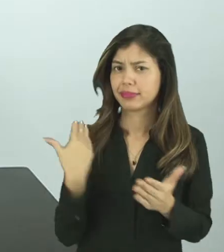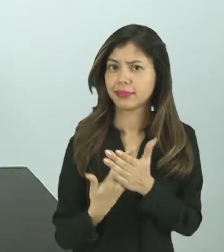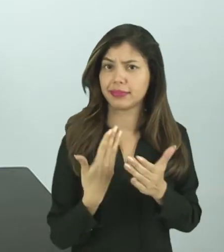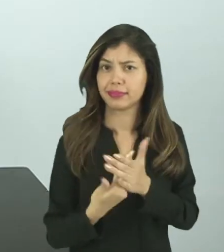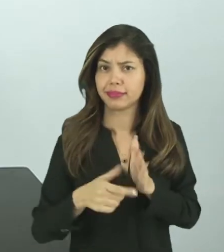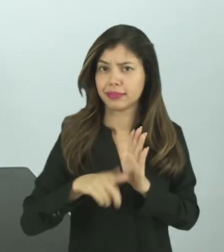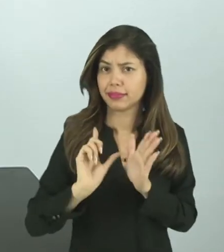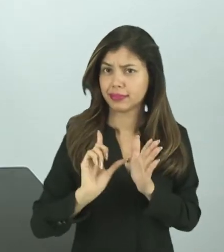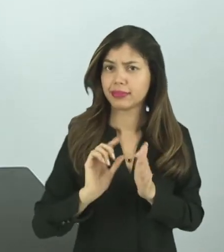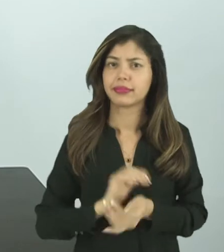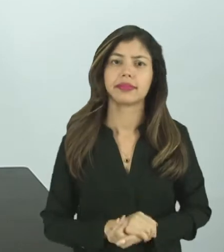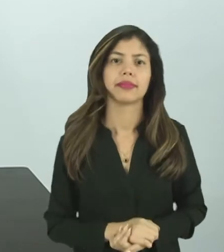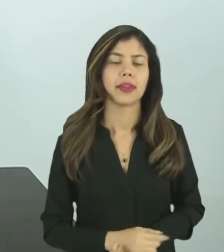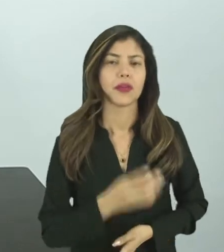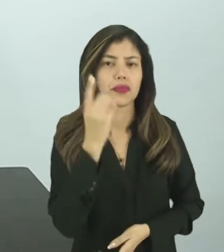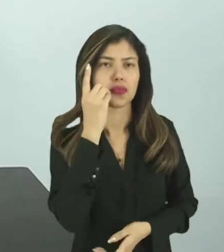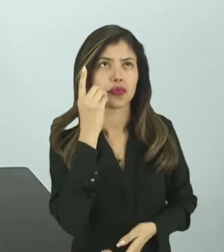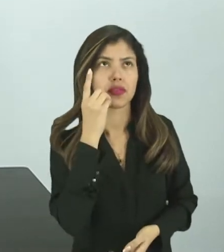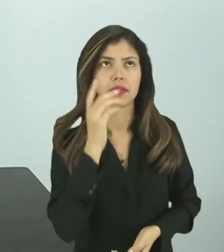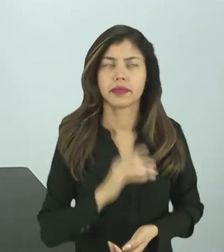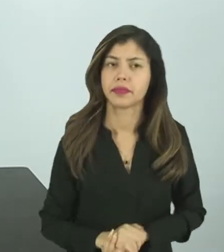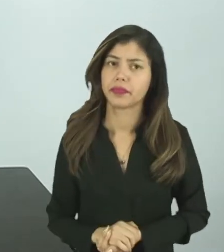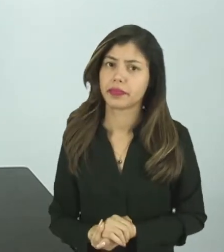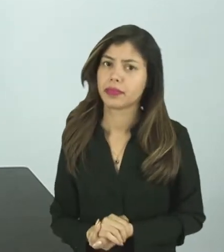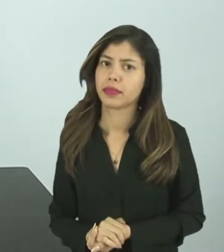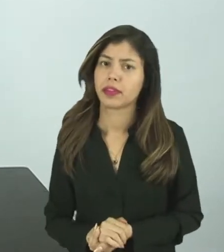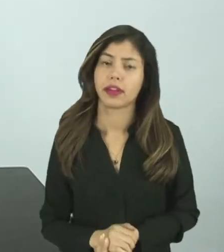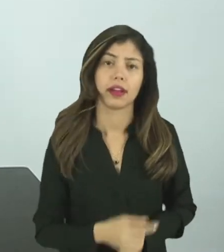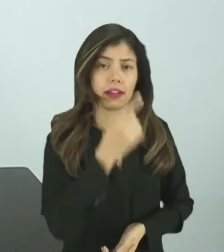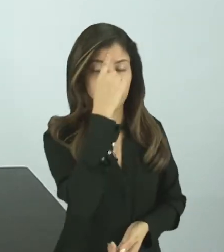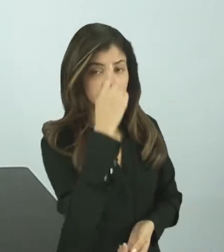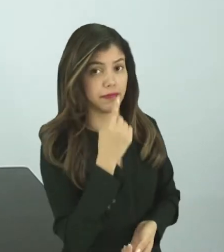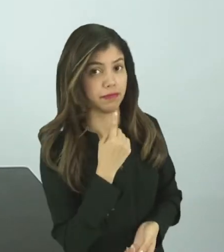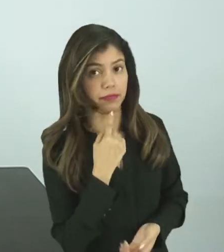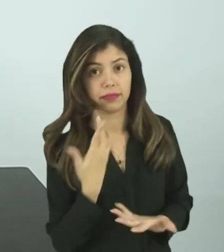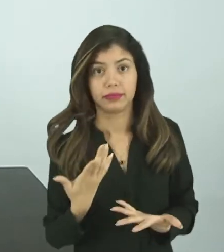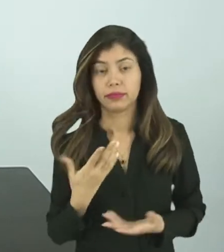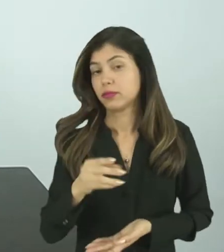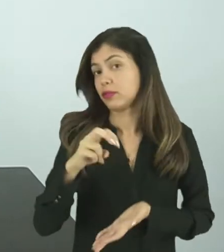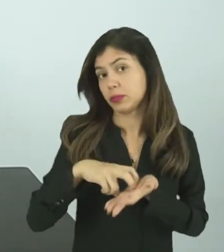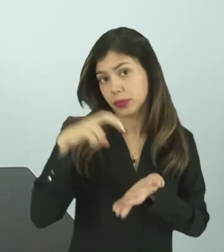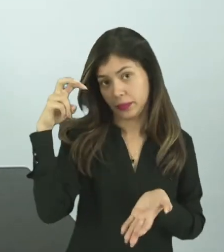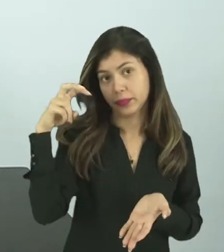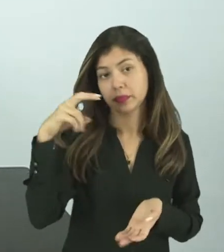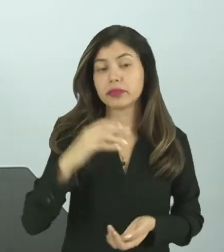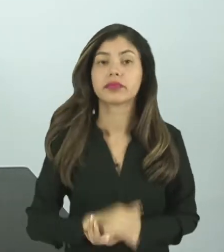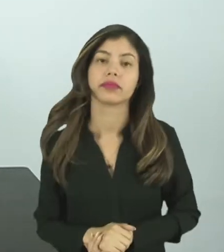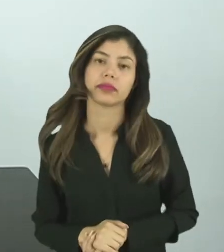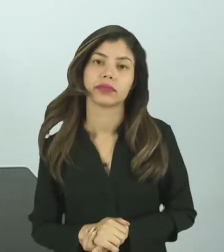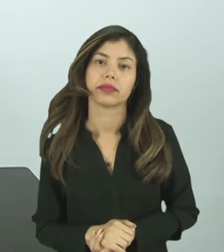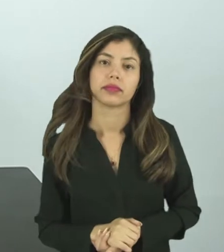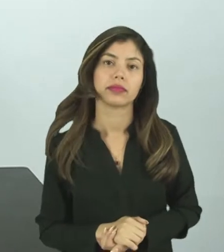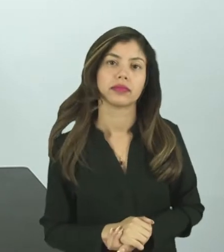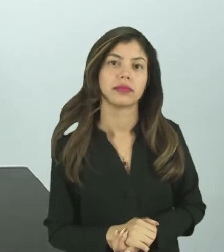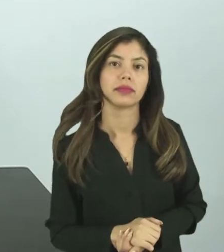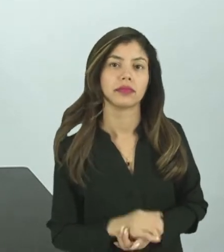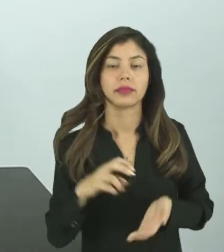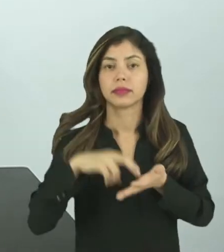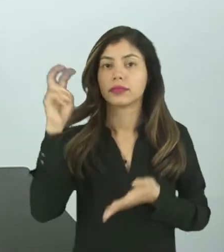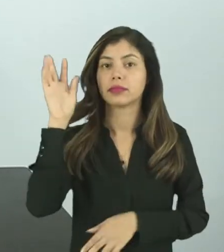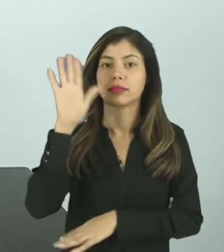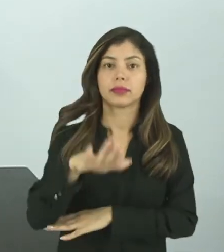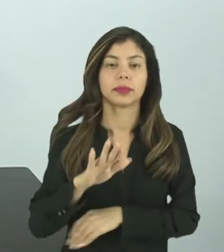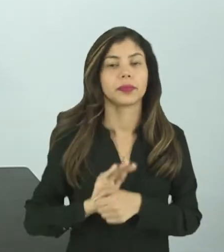que demonstra sobre o dia e ela nas faces demonstra os dias, né? O período do dia, amanhã,